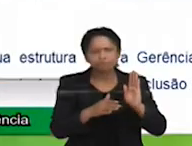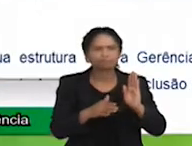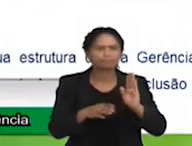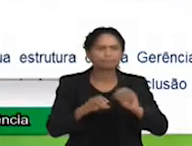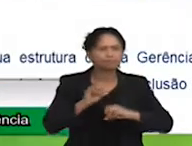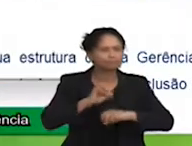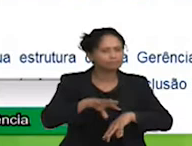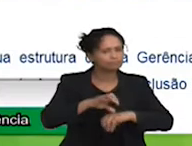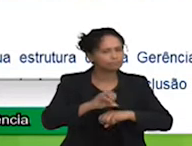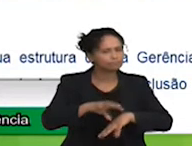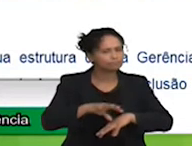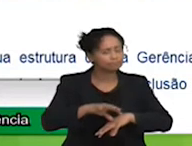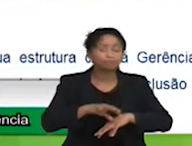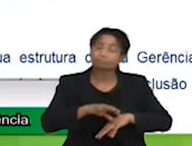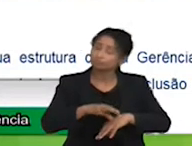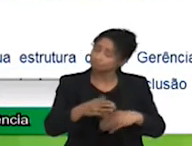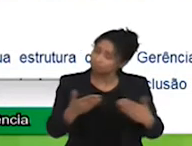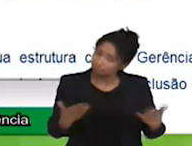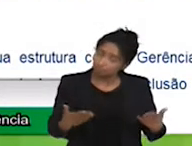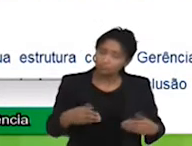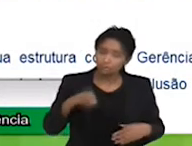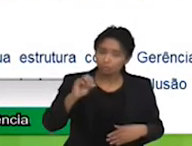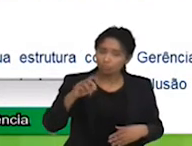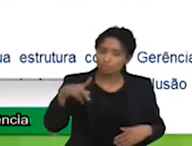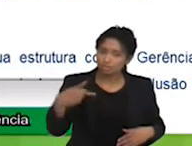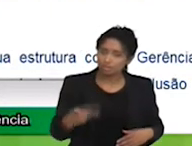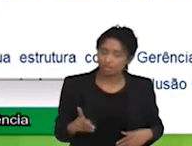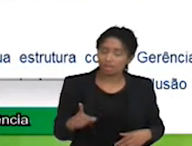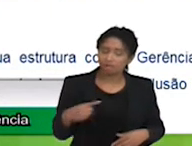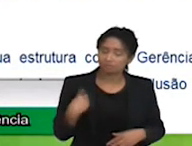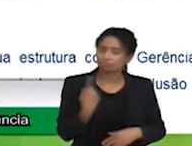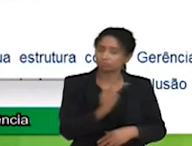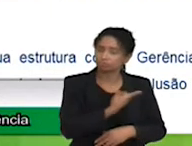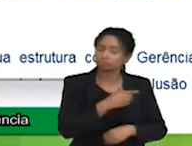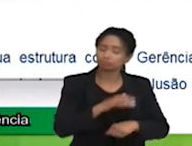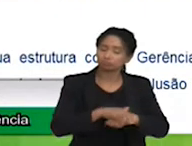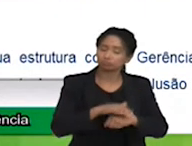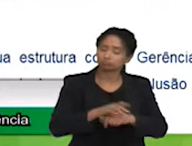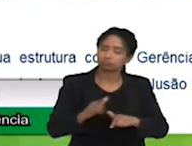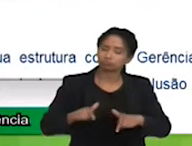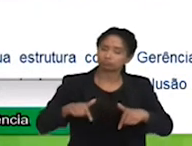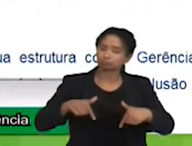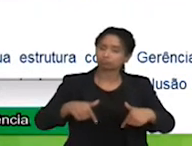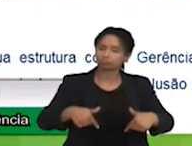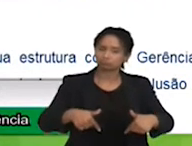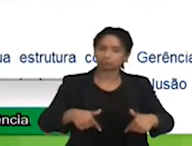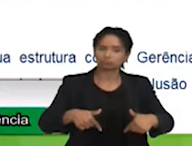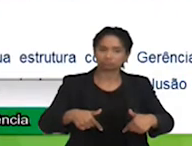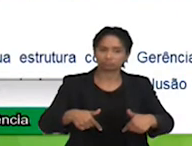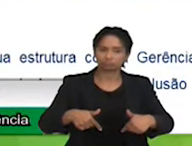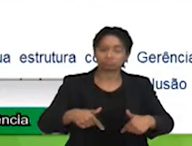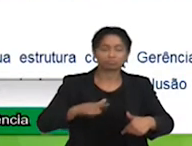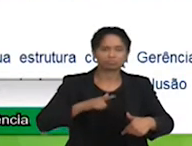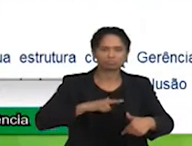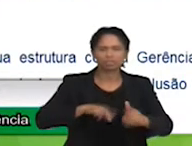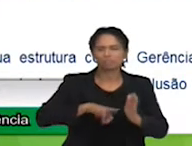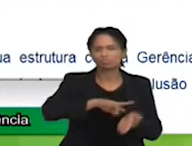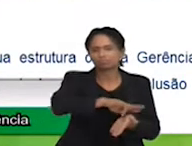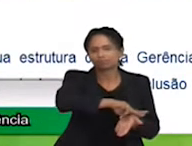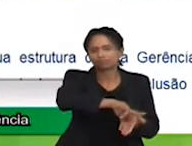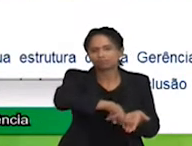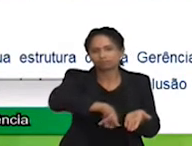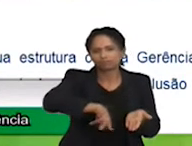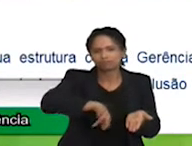em Osasco, a gente tem trabalhado com a Secretaria da Educação em consonância com os marcos legais, com a